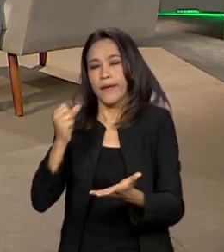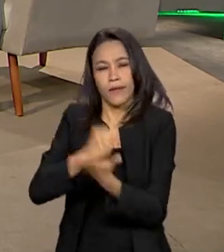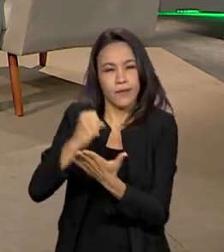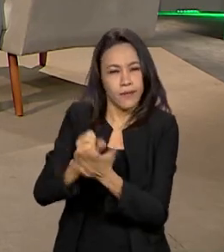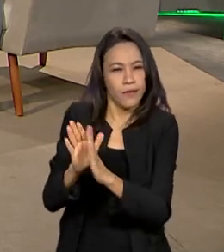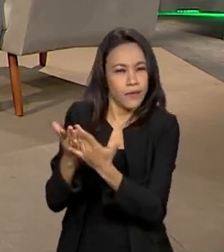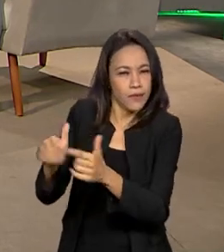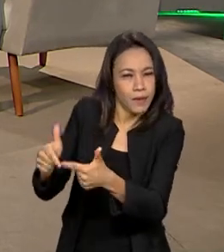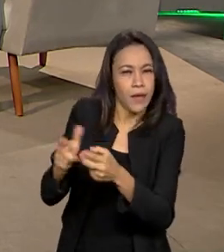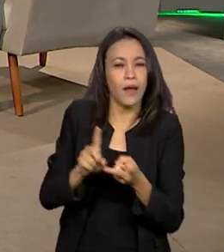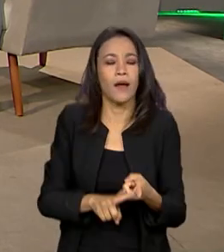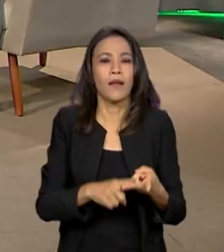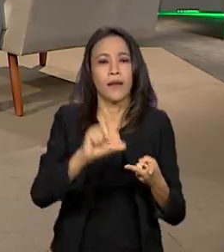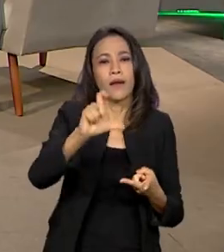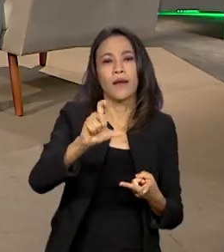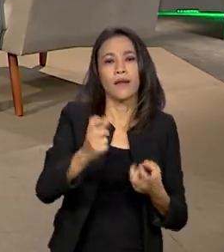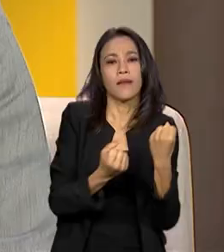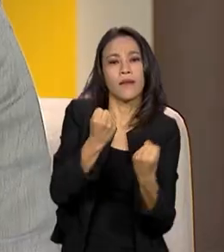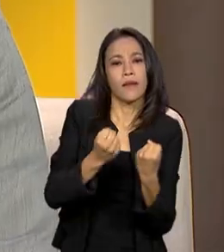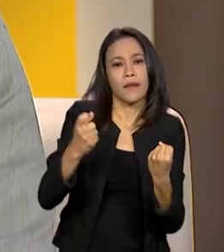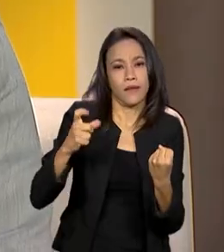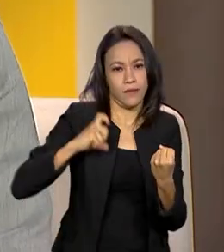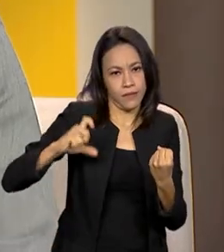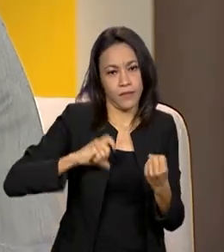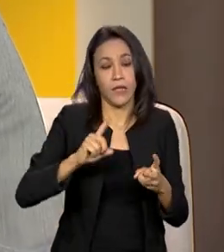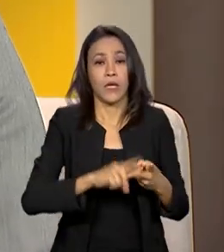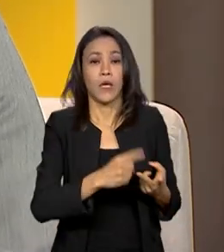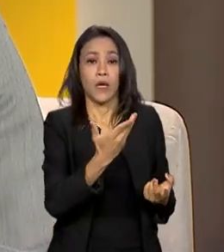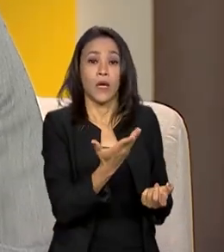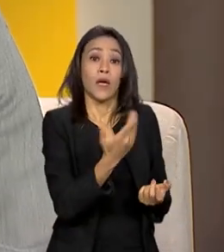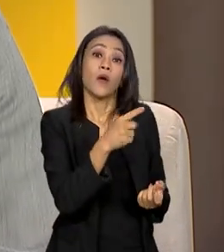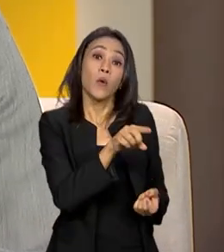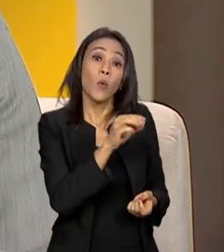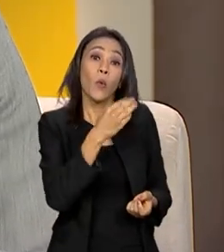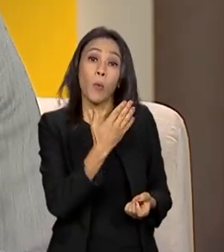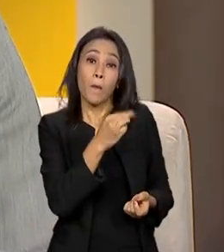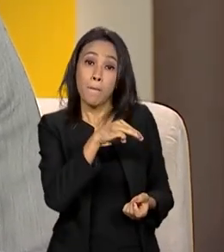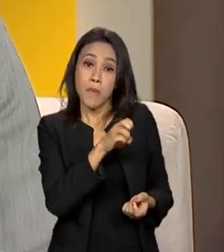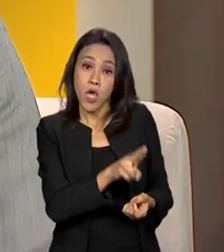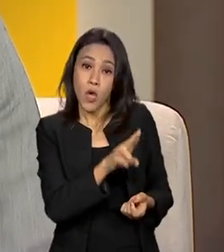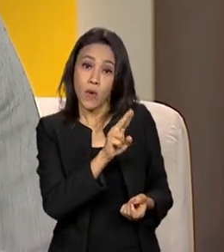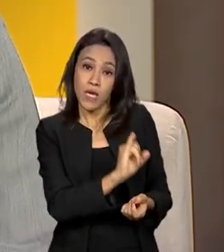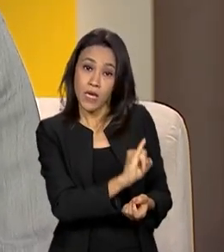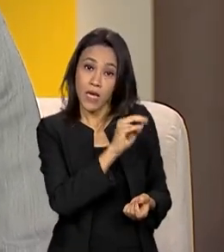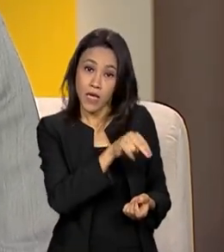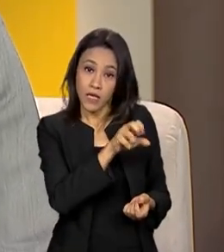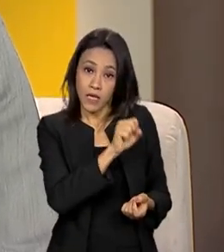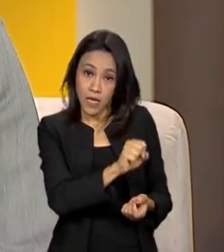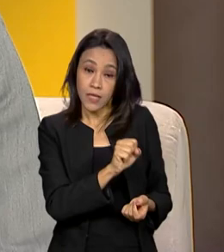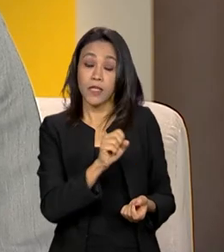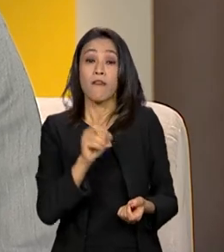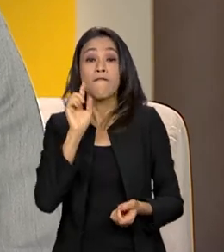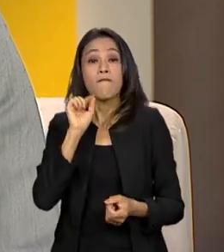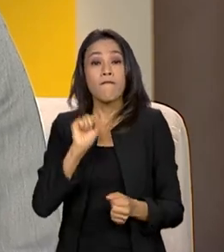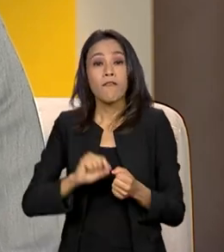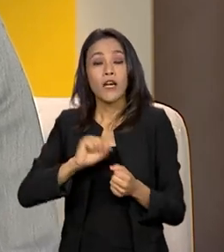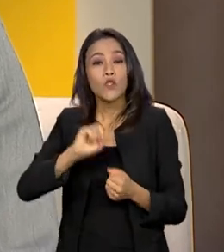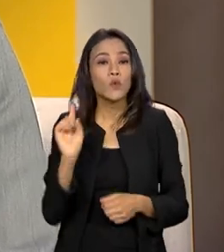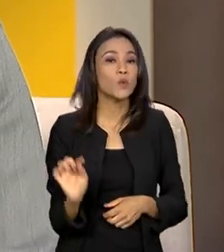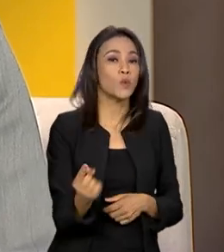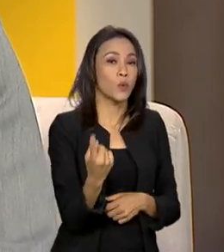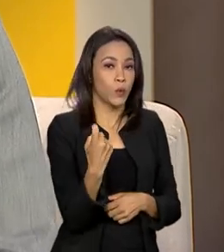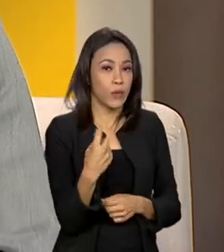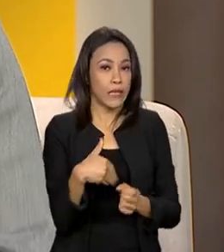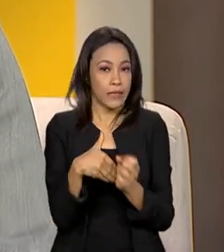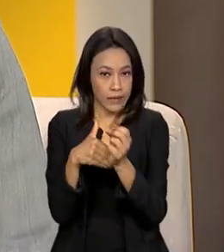carteira de trânsito, o meu INSS, etc. Ele, então, faz um login com essa conta única e toda a utilização